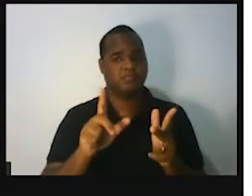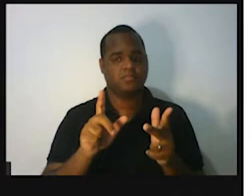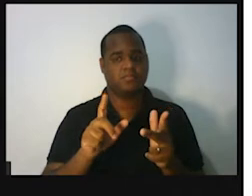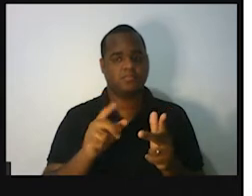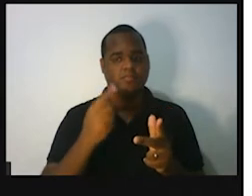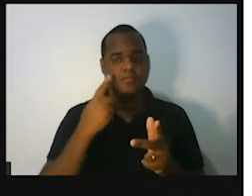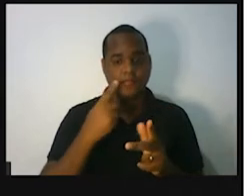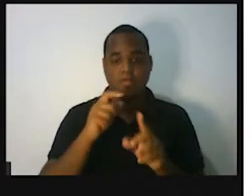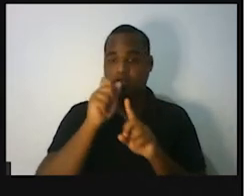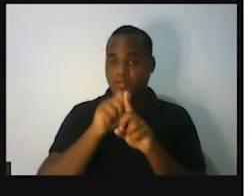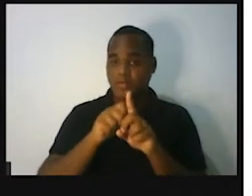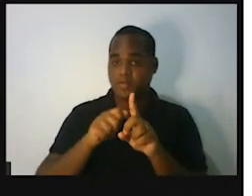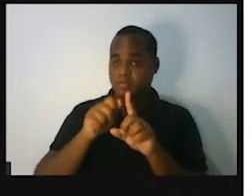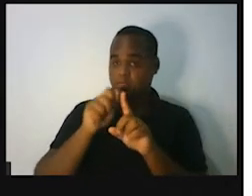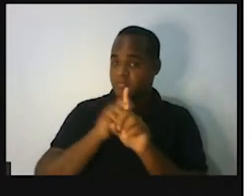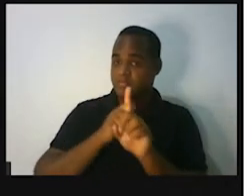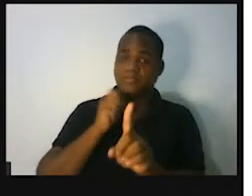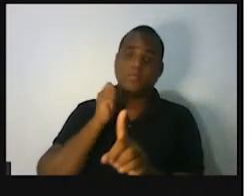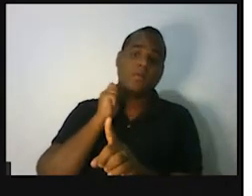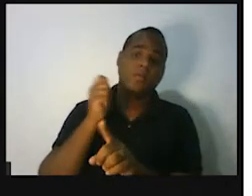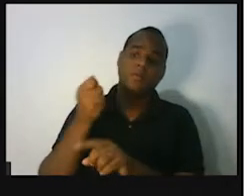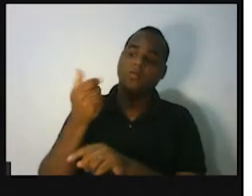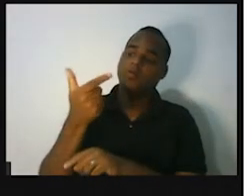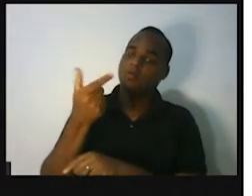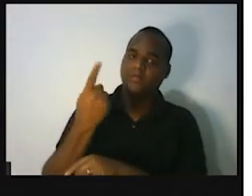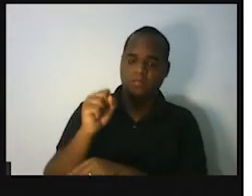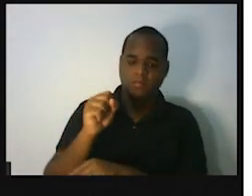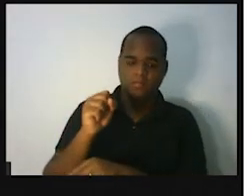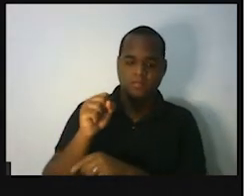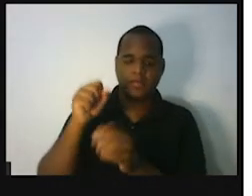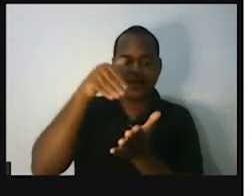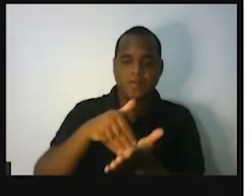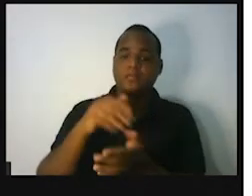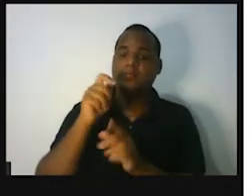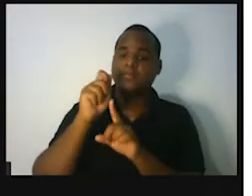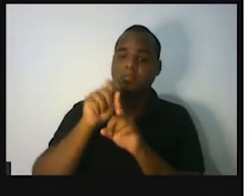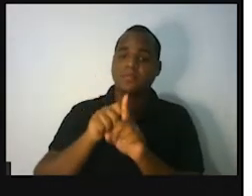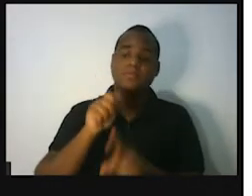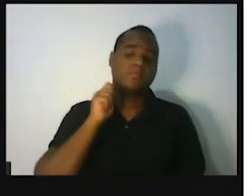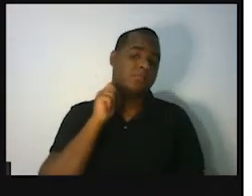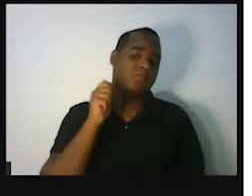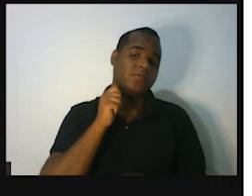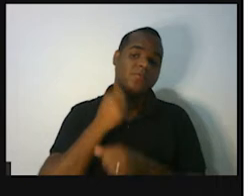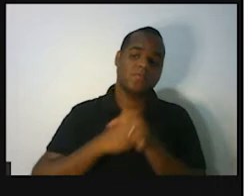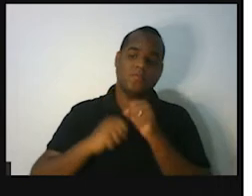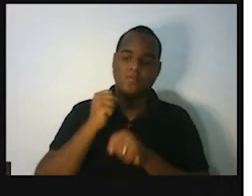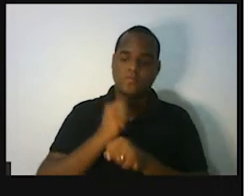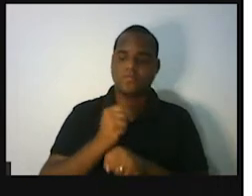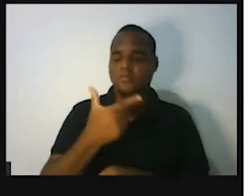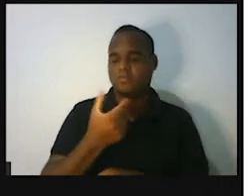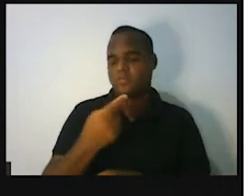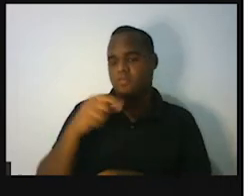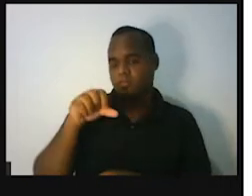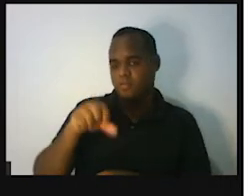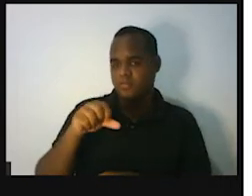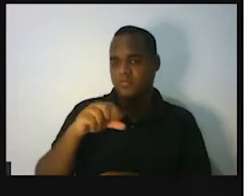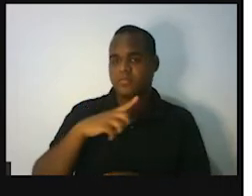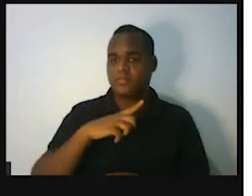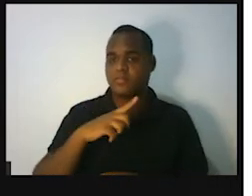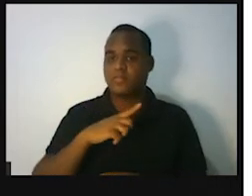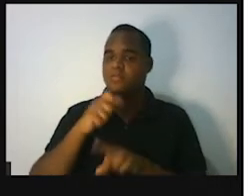de abril de 2018 até abril de 2019, com todo o consumo aqui, mês a mês,